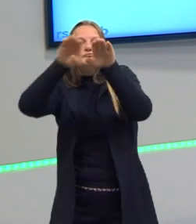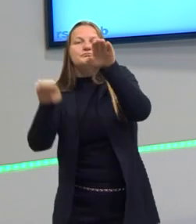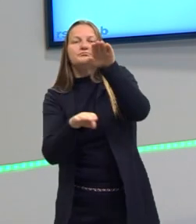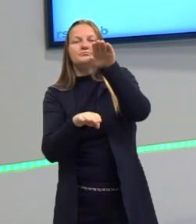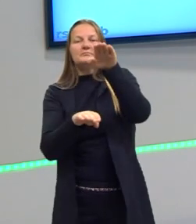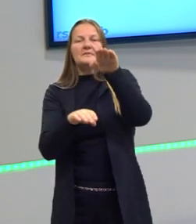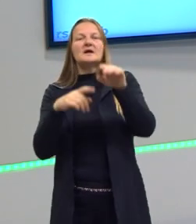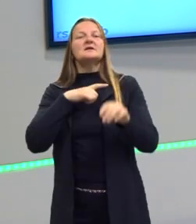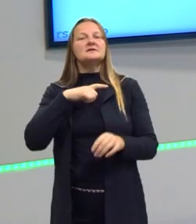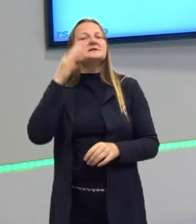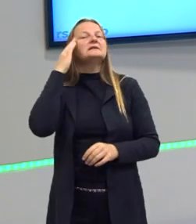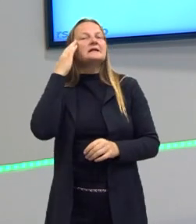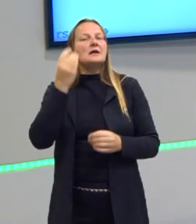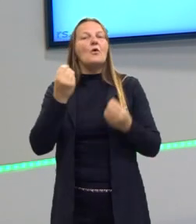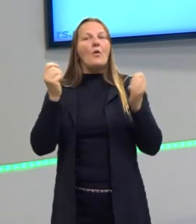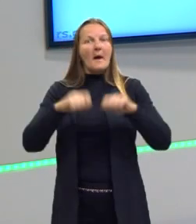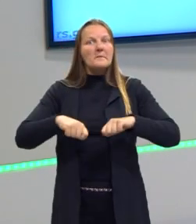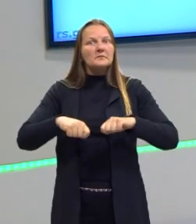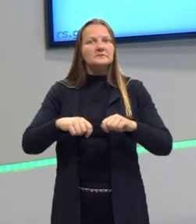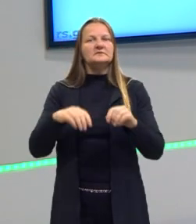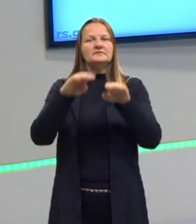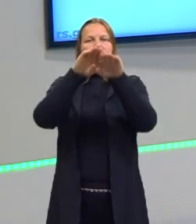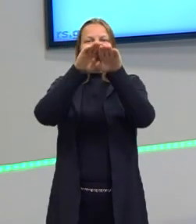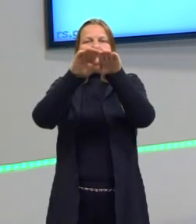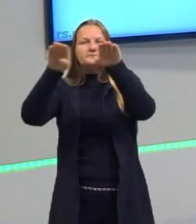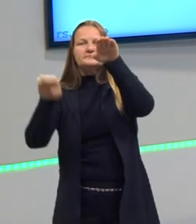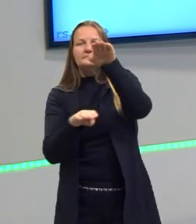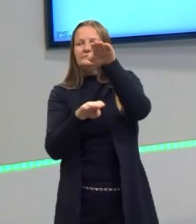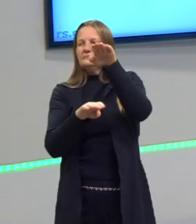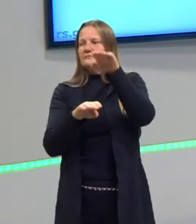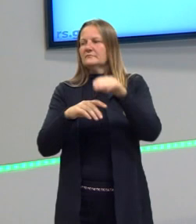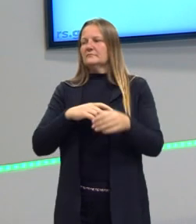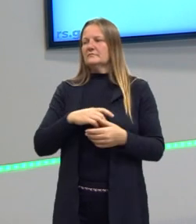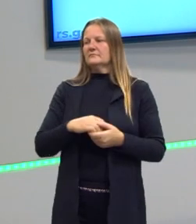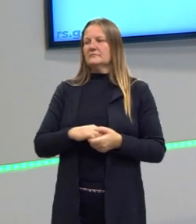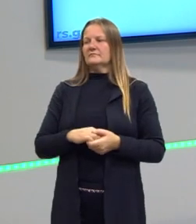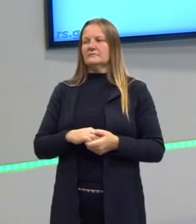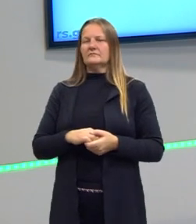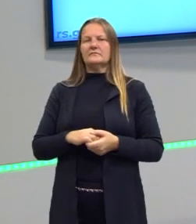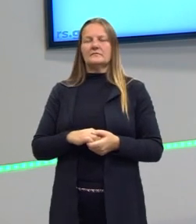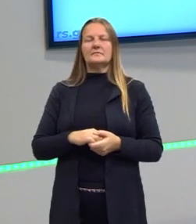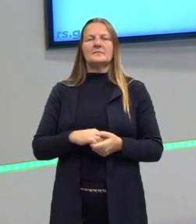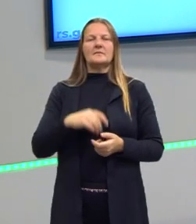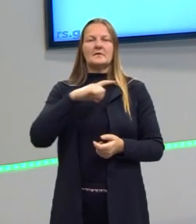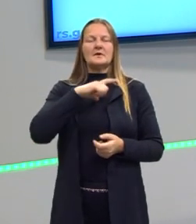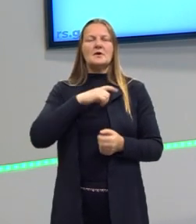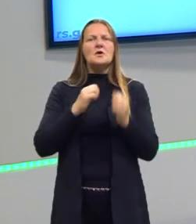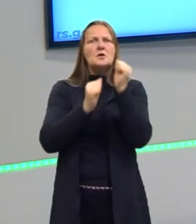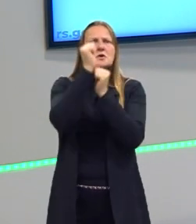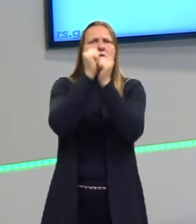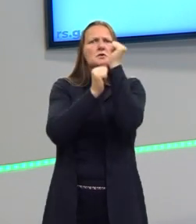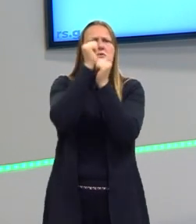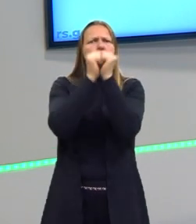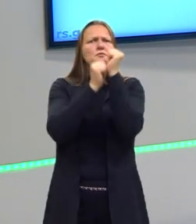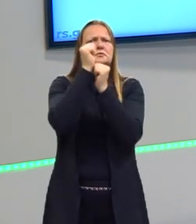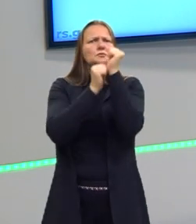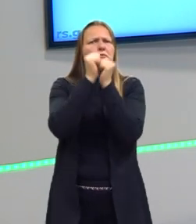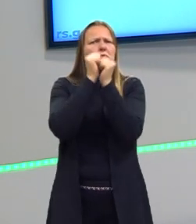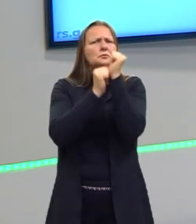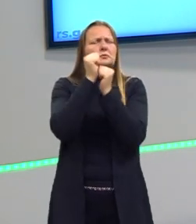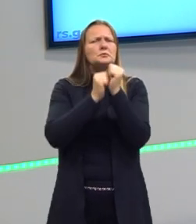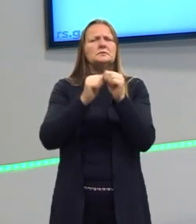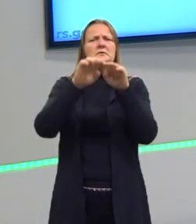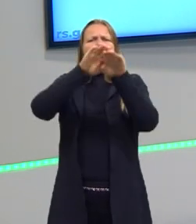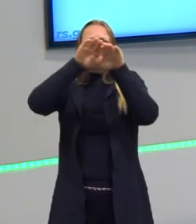mundo. É esse paradoxo, né? Nós temos toda uma teoria proposta e uma indústria proposta para eliminar as